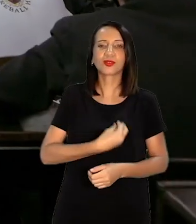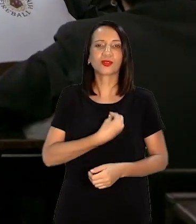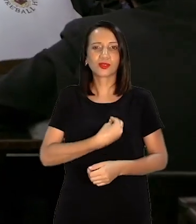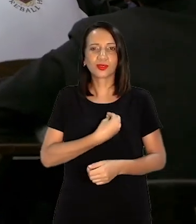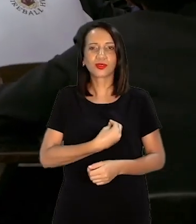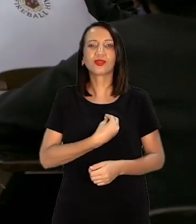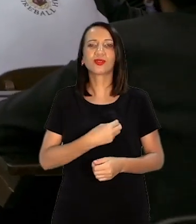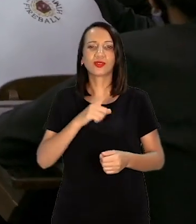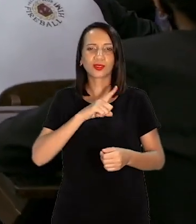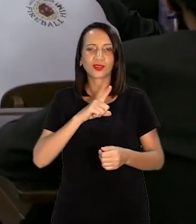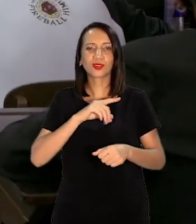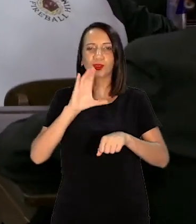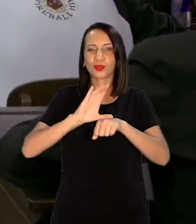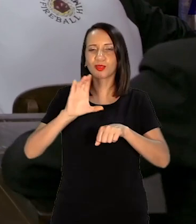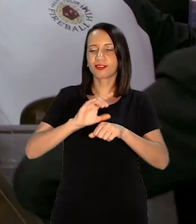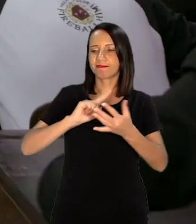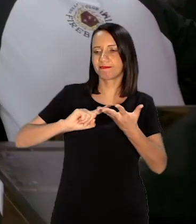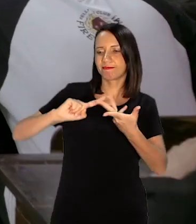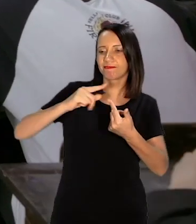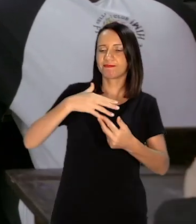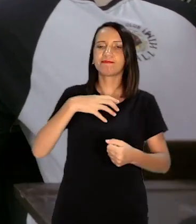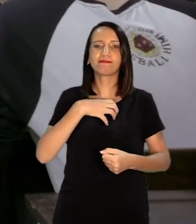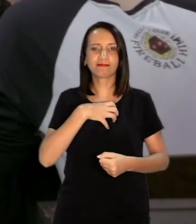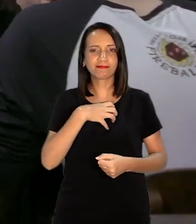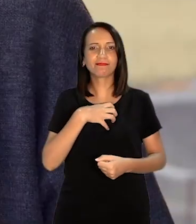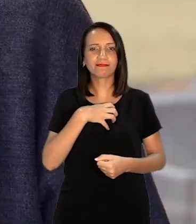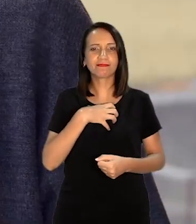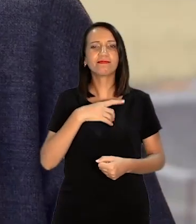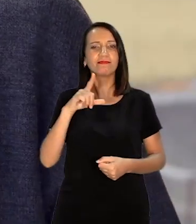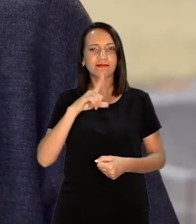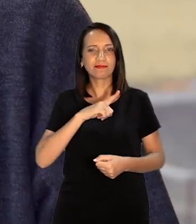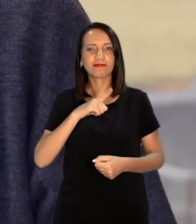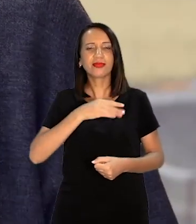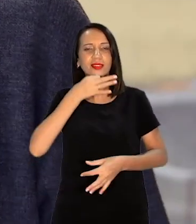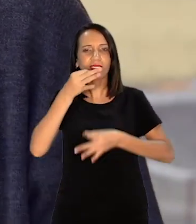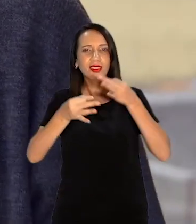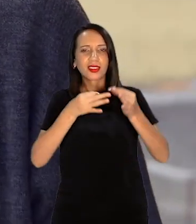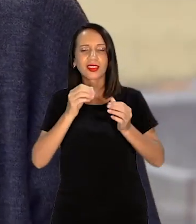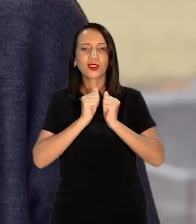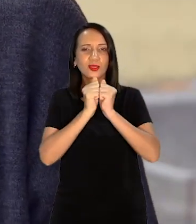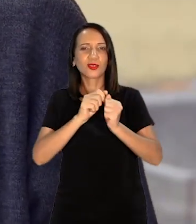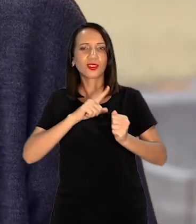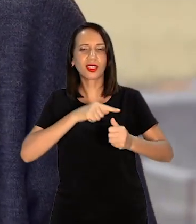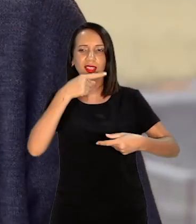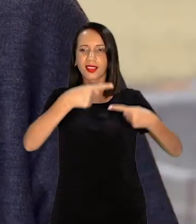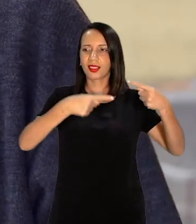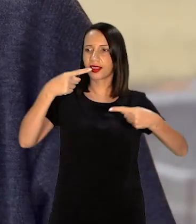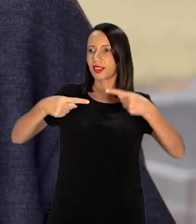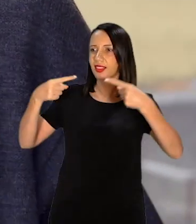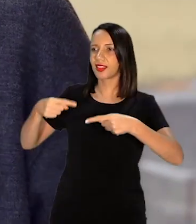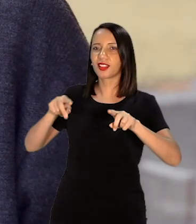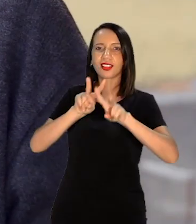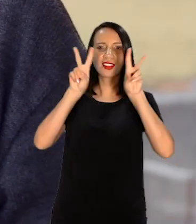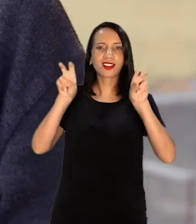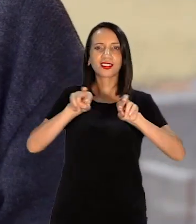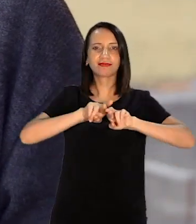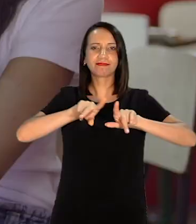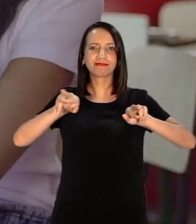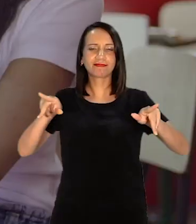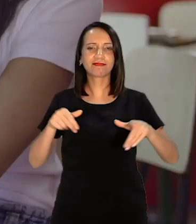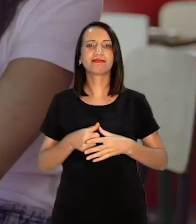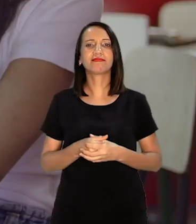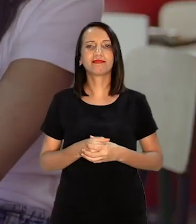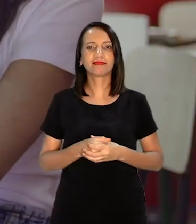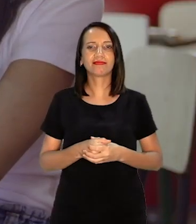os documentários, né? Renato Que são acompanhados de debates sobre temas diversos